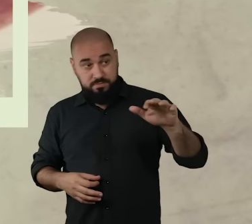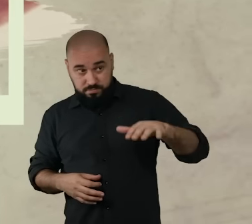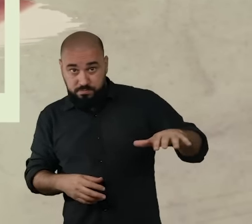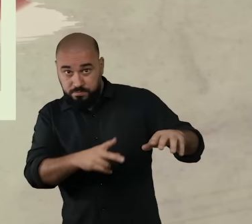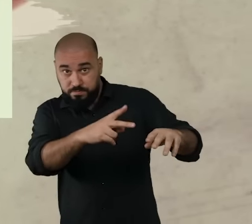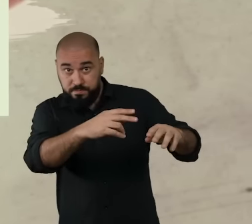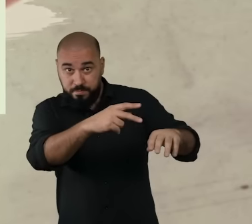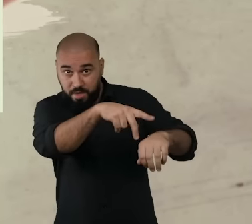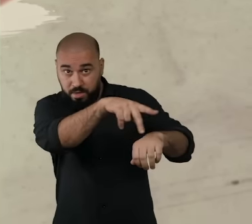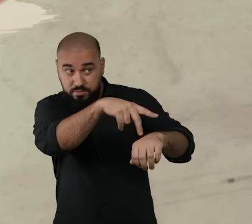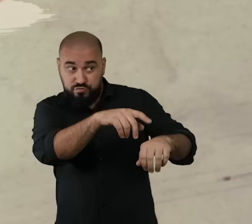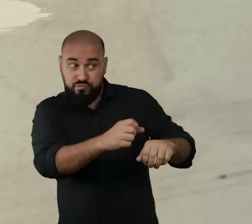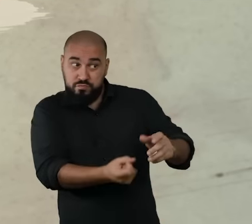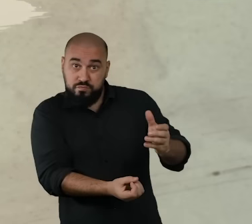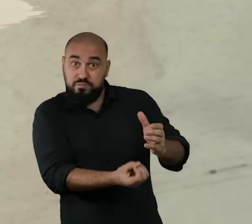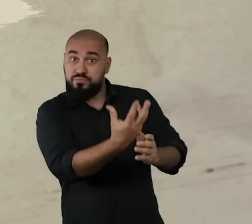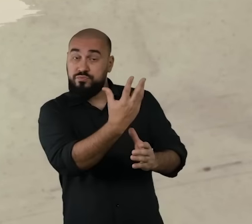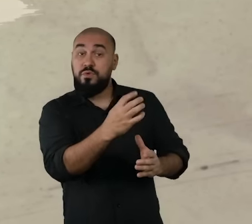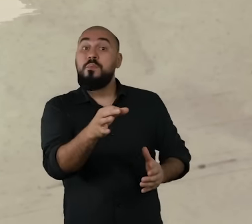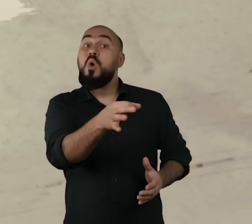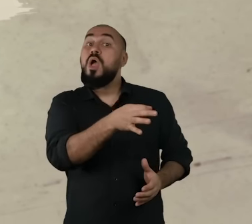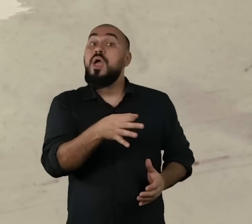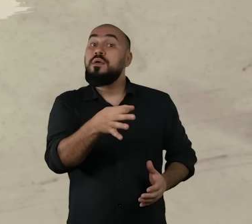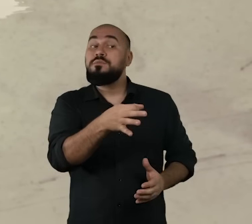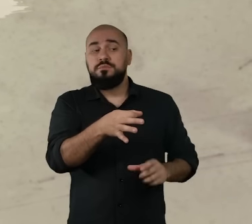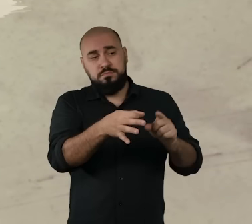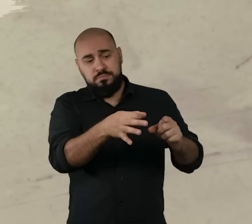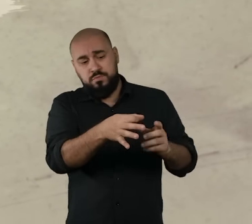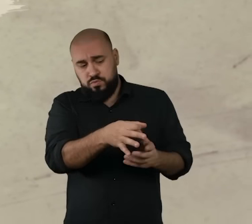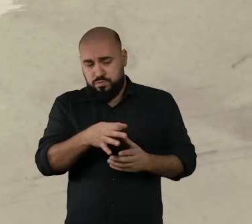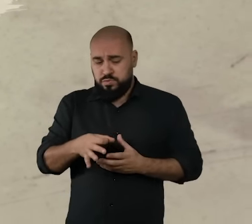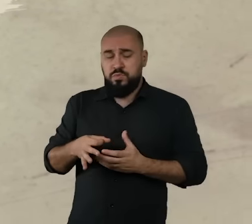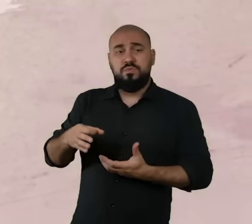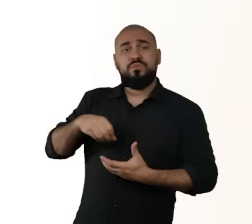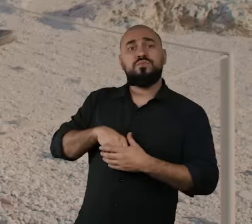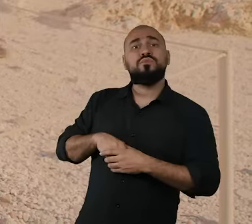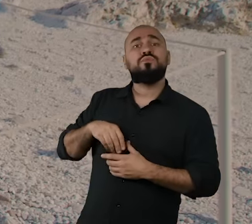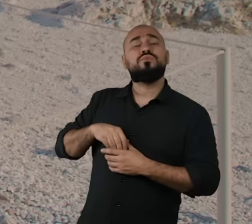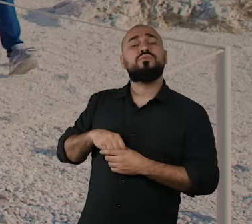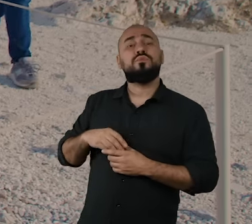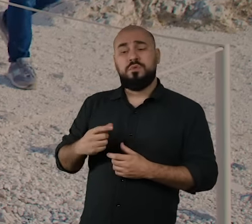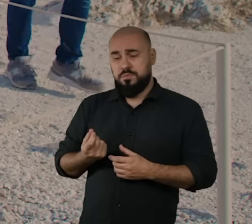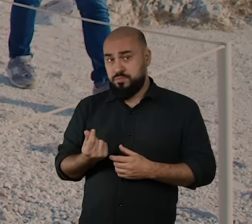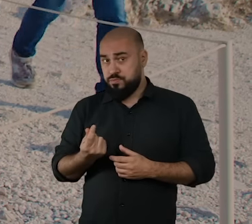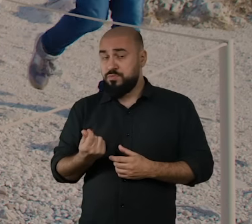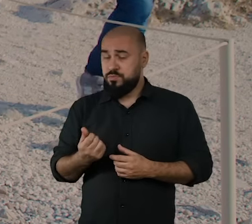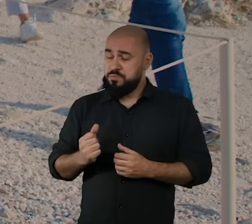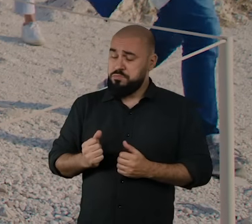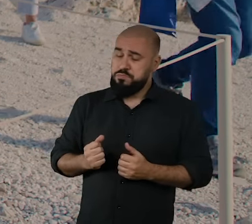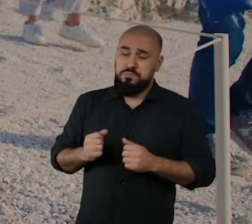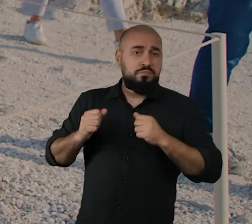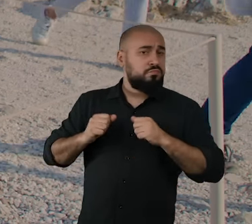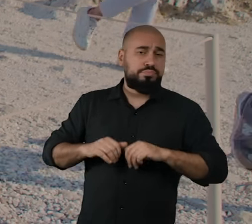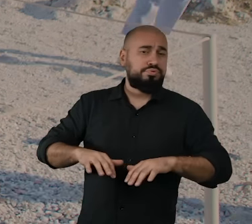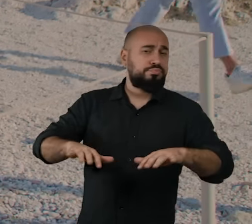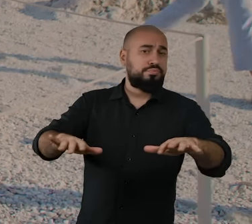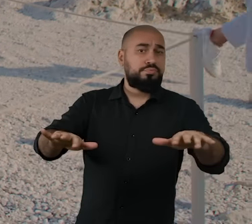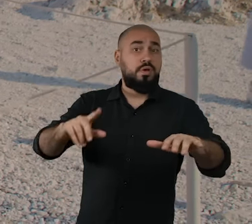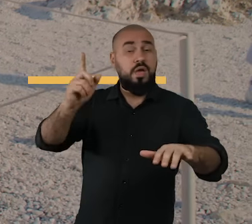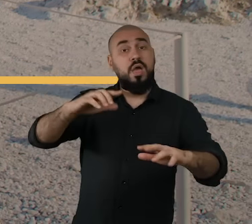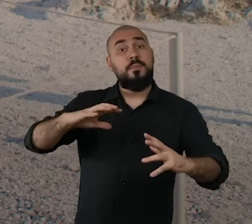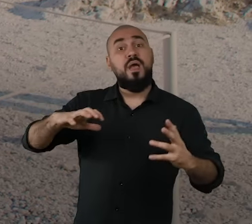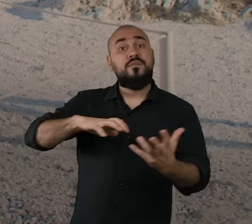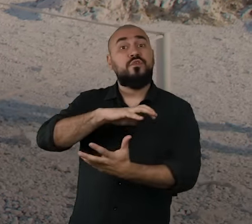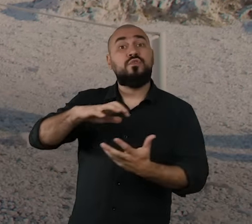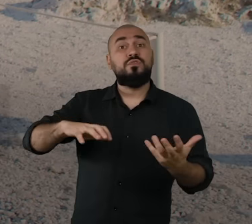uma forma mais eficaz de levar o comércio para lugares cada vez mais longínquos. A moeda foi uma revolução na época que eu posso